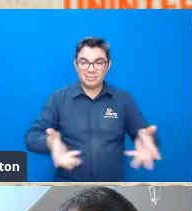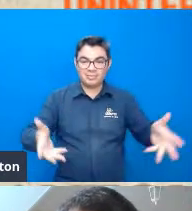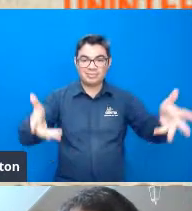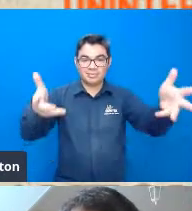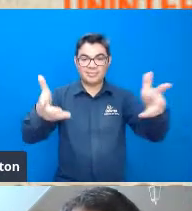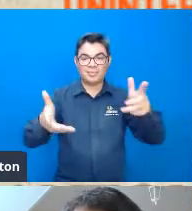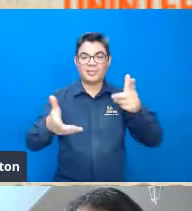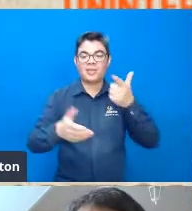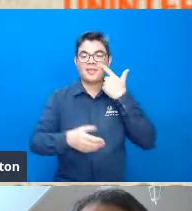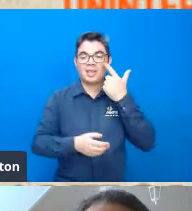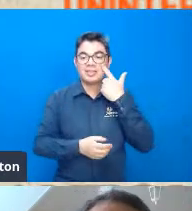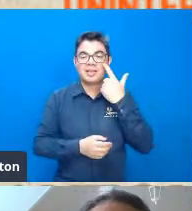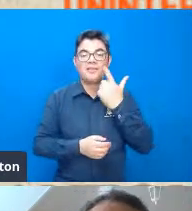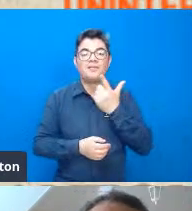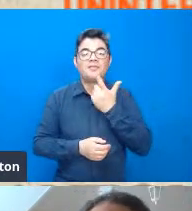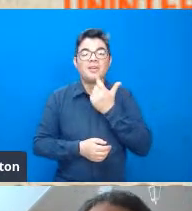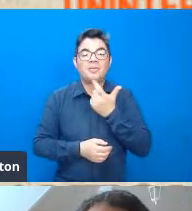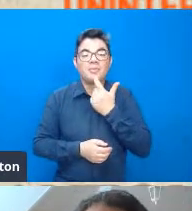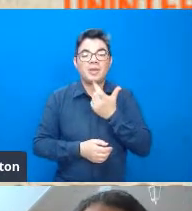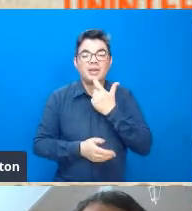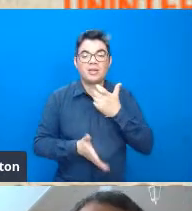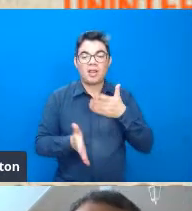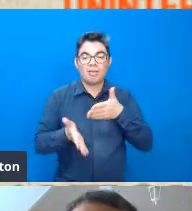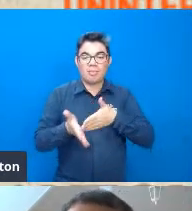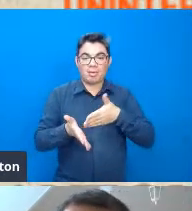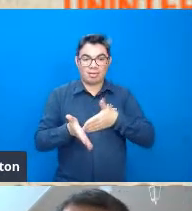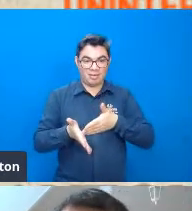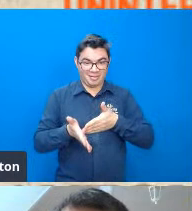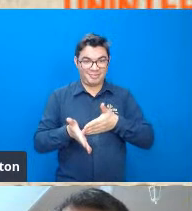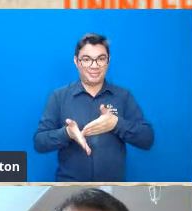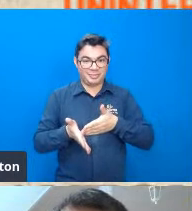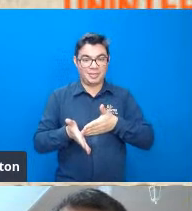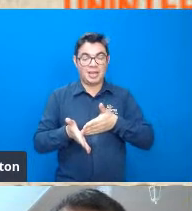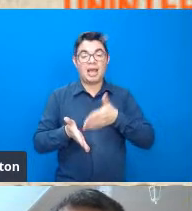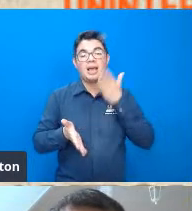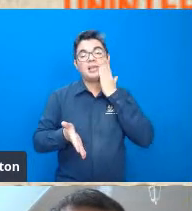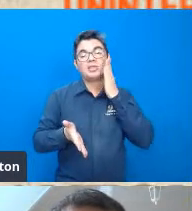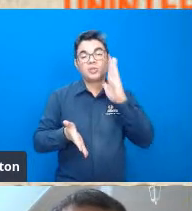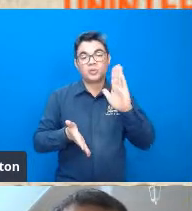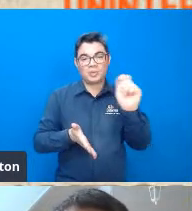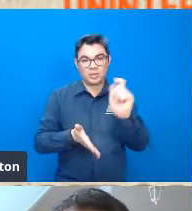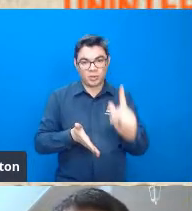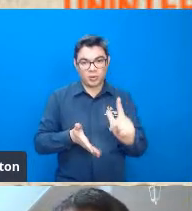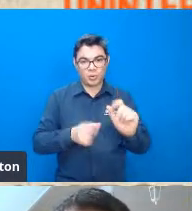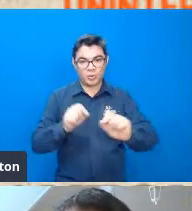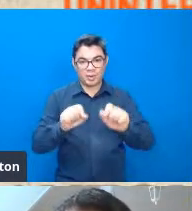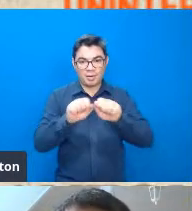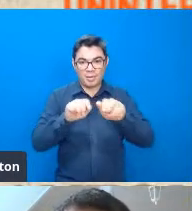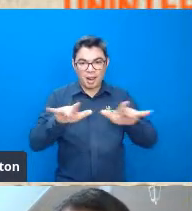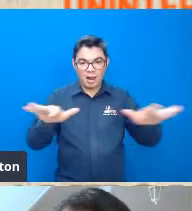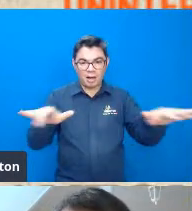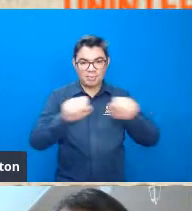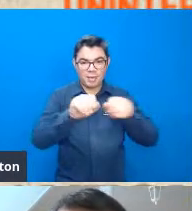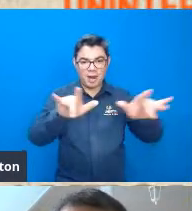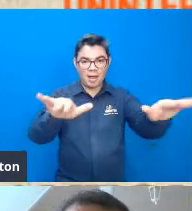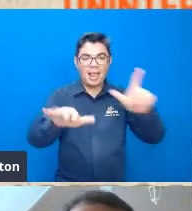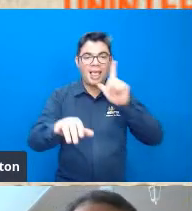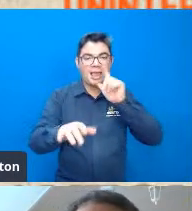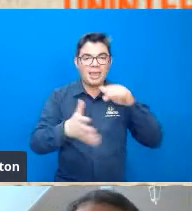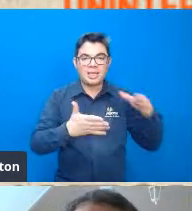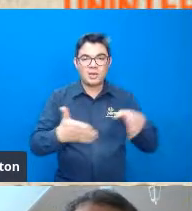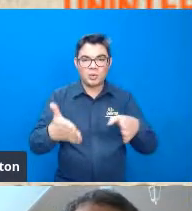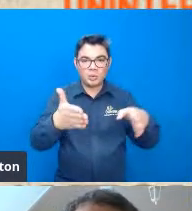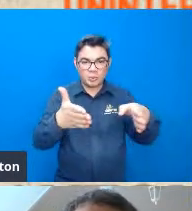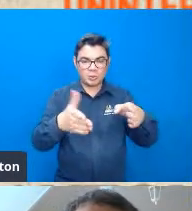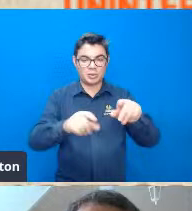em vermelho aqui é o limite de uma bacia hidrográfica e em azul nós temos como se fossem os rios de uma bacia hidrográfica então